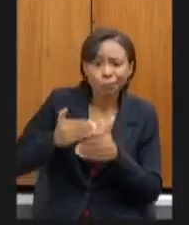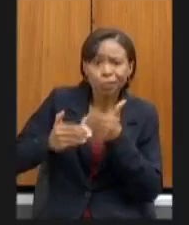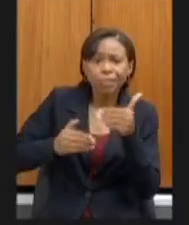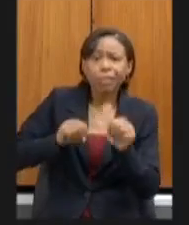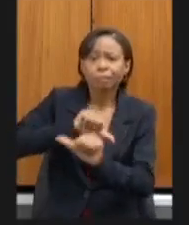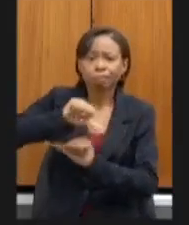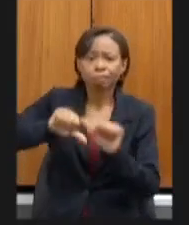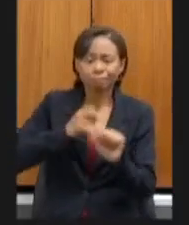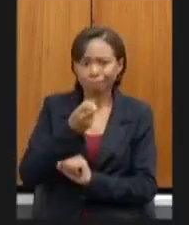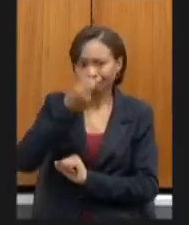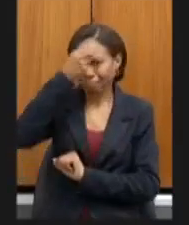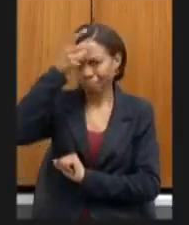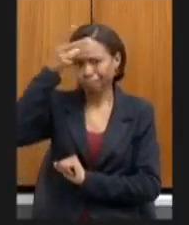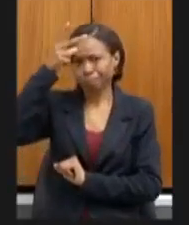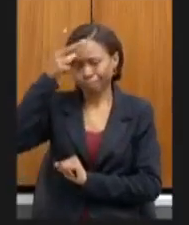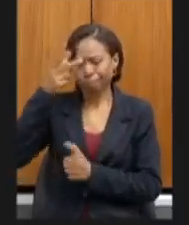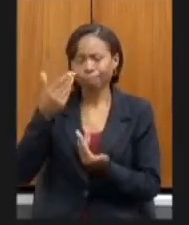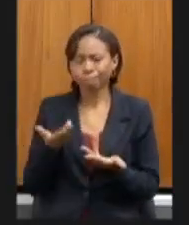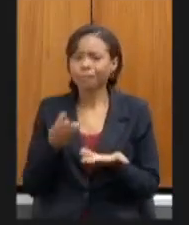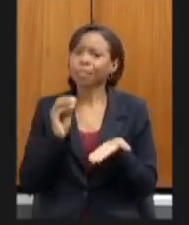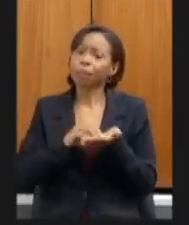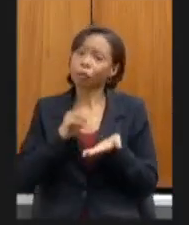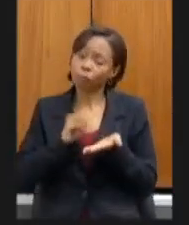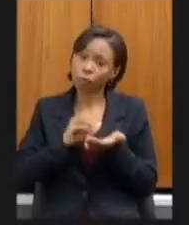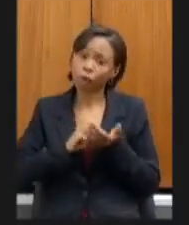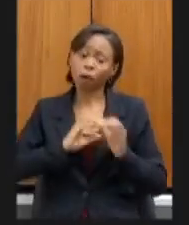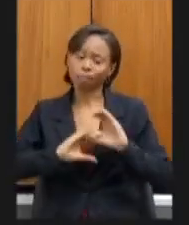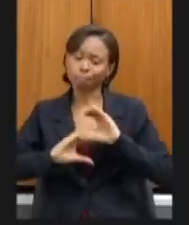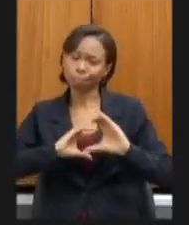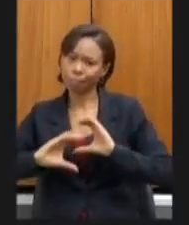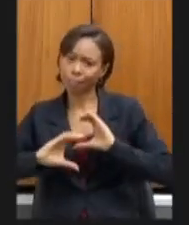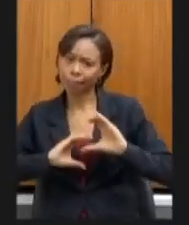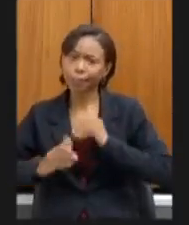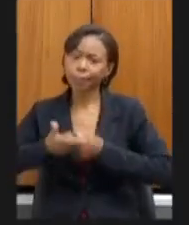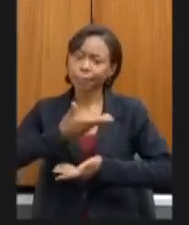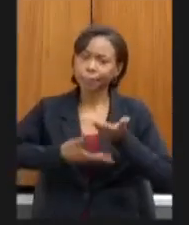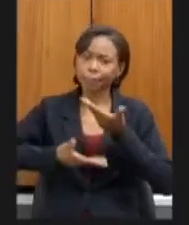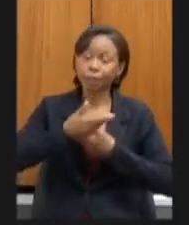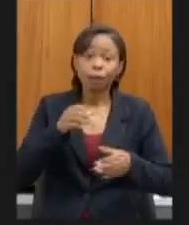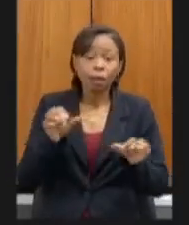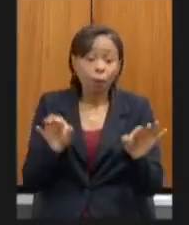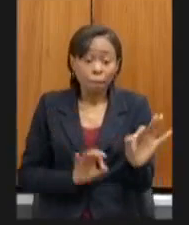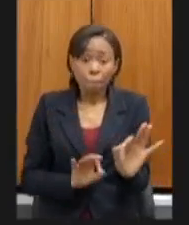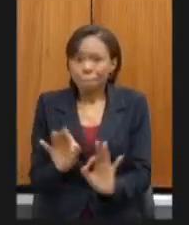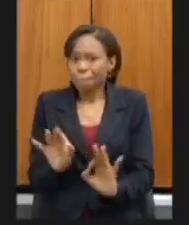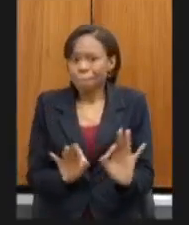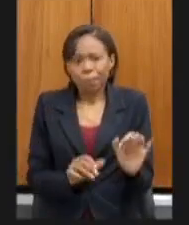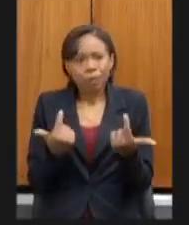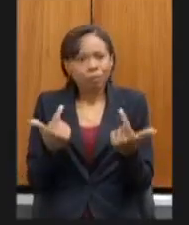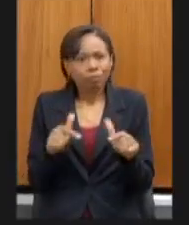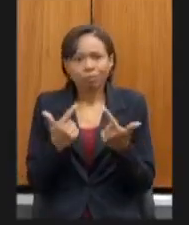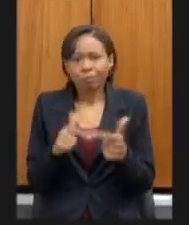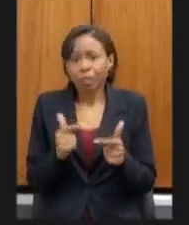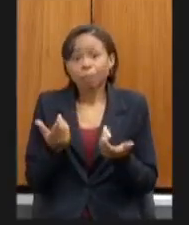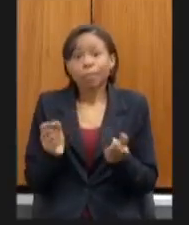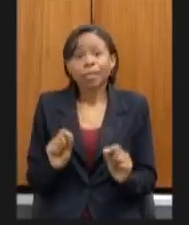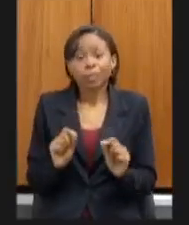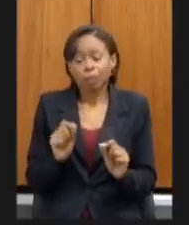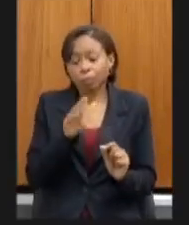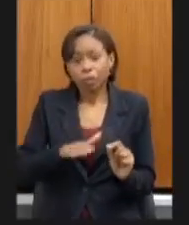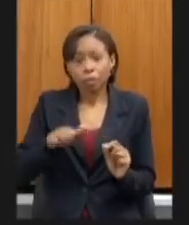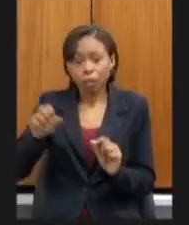é essa falta de diálogo essa falta de preparo para que essas crianças sejam reacomodadas muitas vezes em escolas